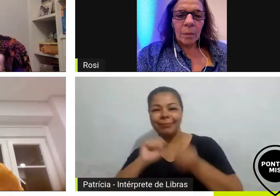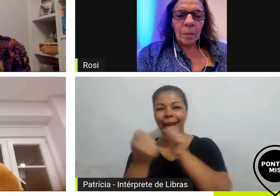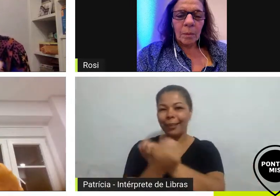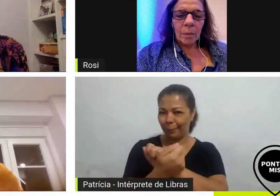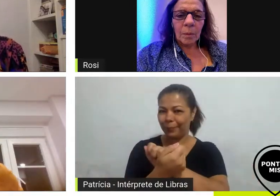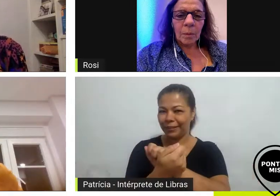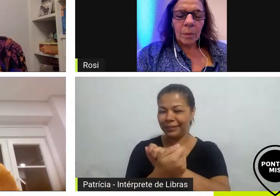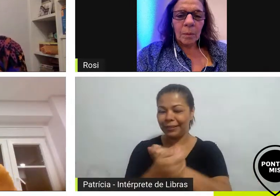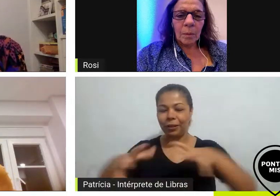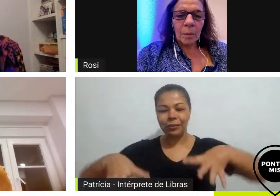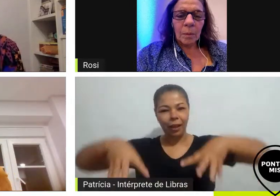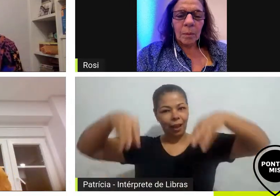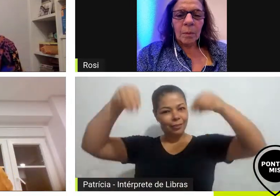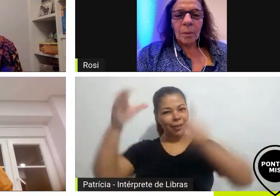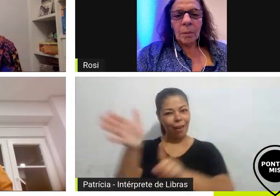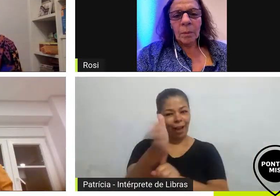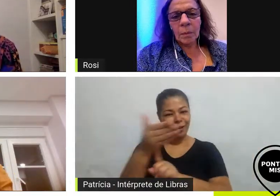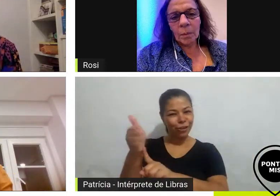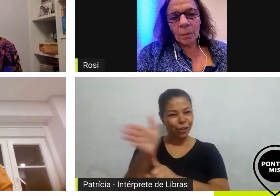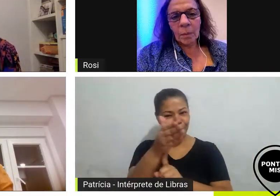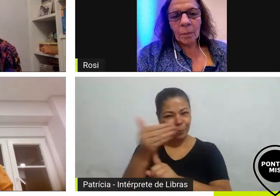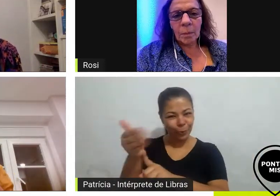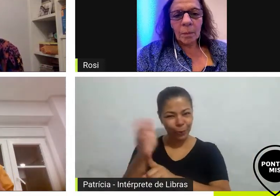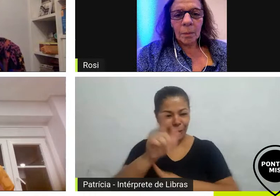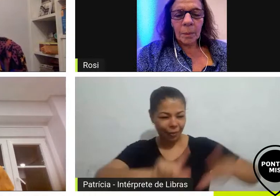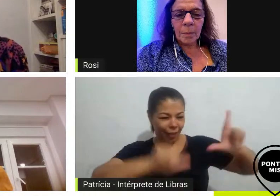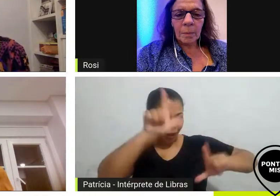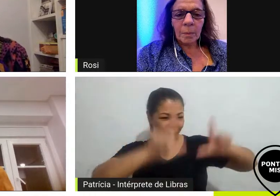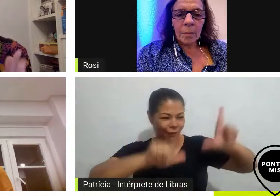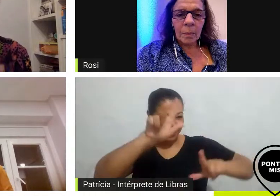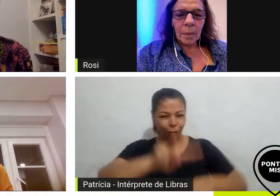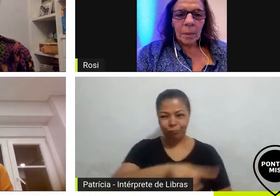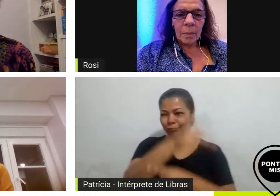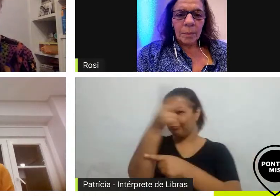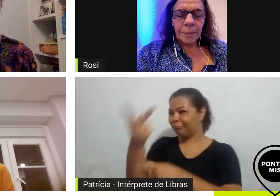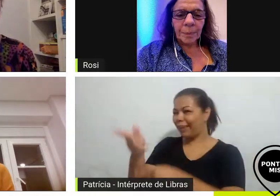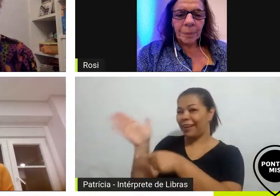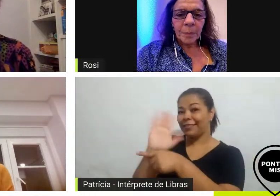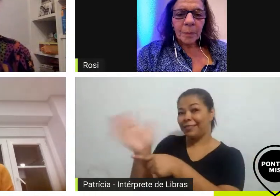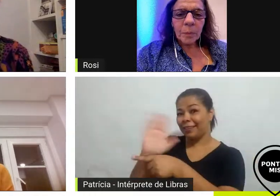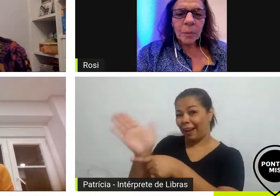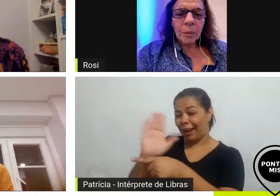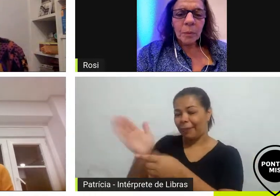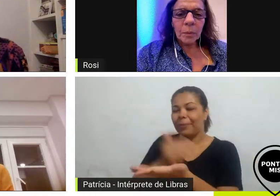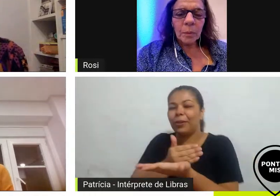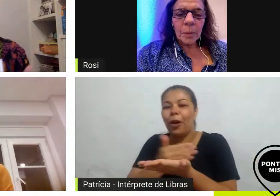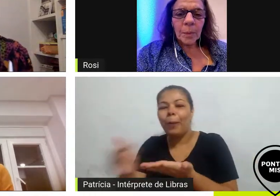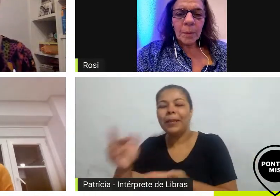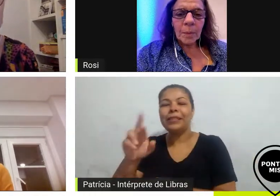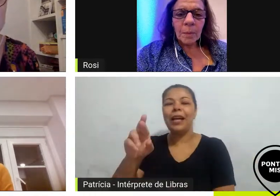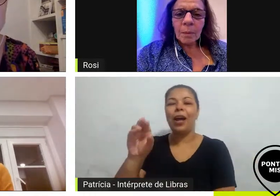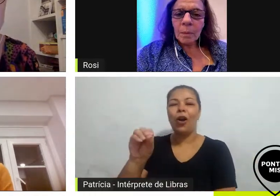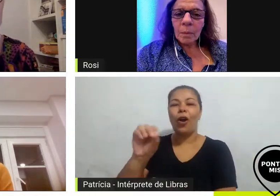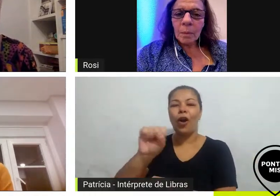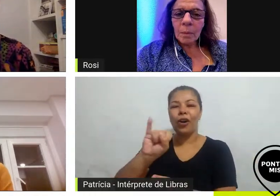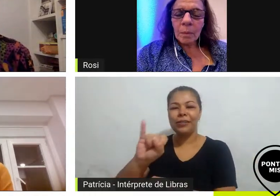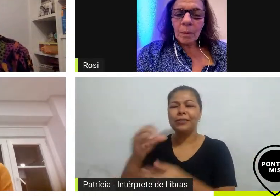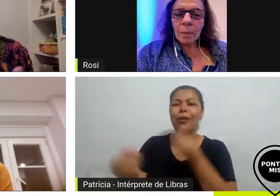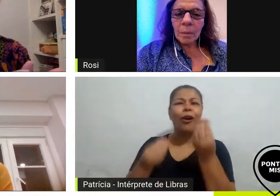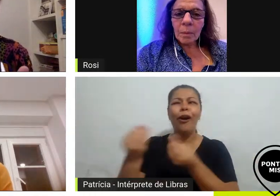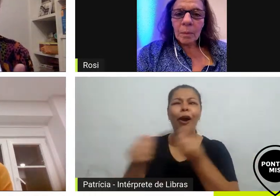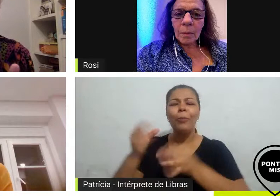Rá-Tim-Bum da TV para o cinema e eu queria perguntar começando pela Rosi como que foi sua preparação Rosi